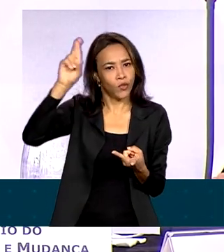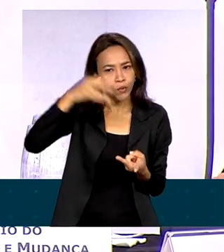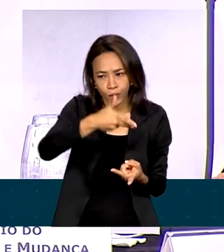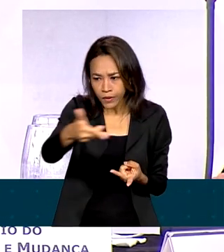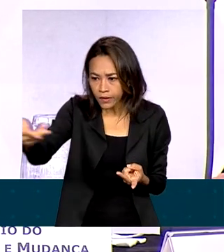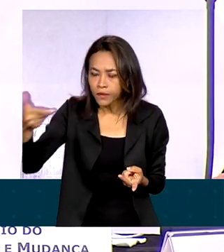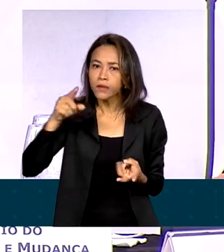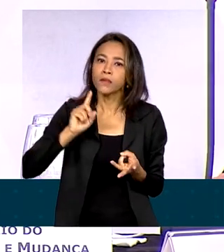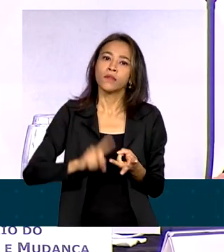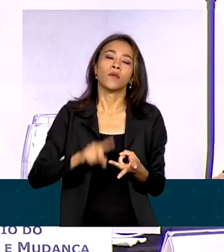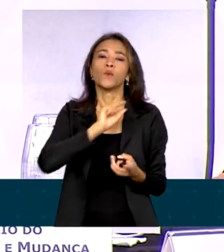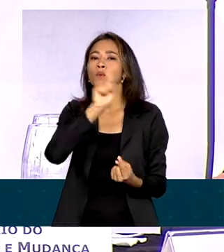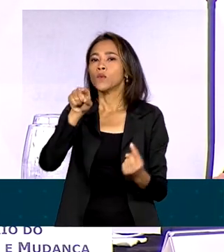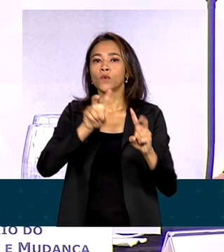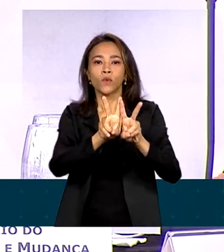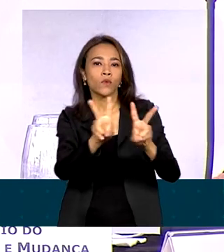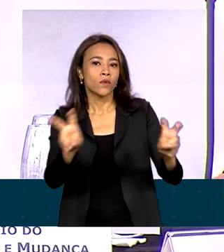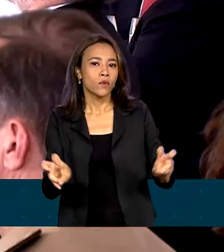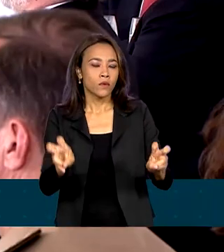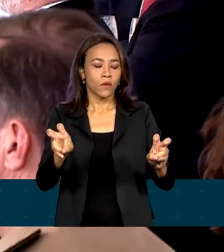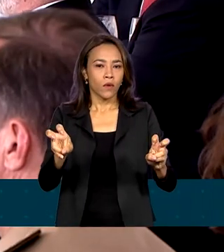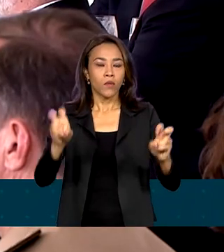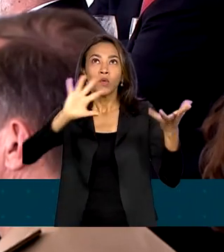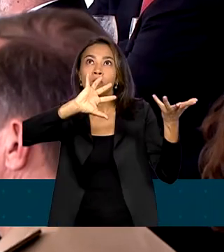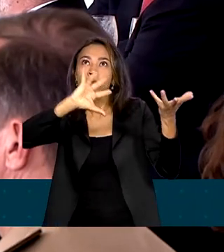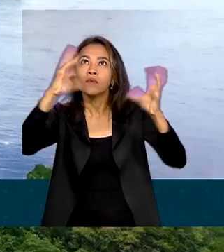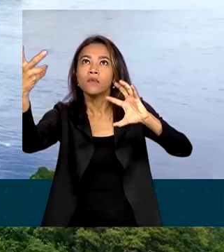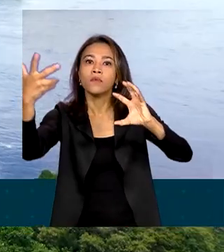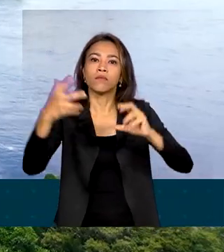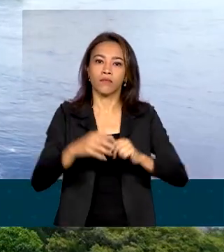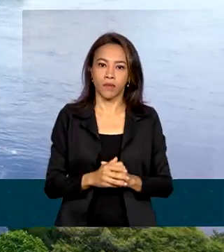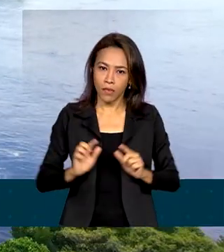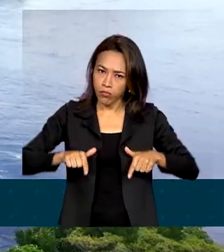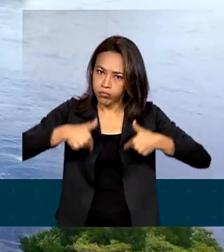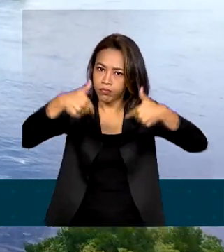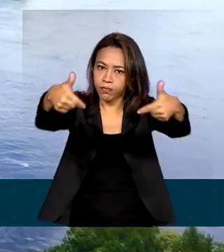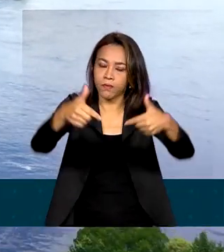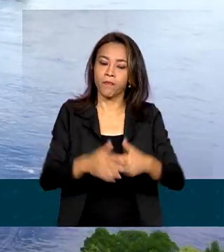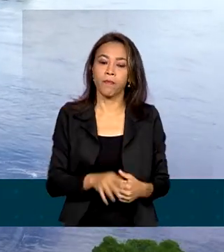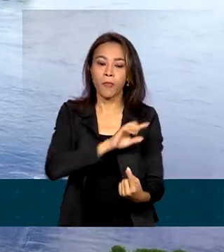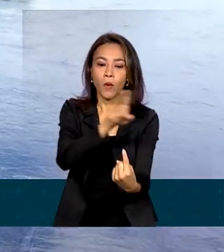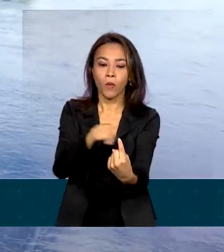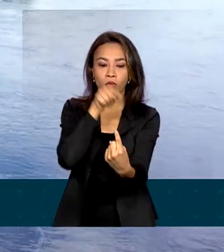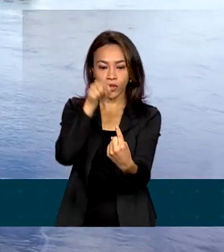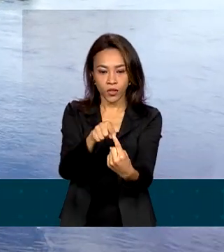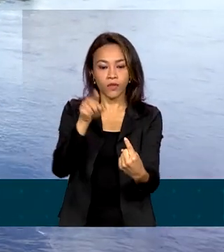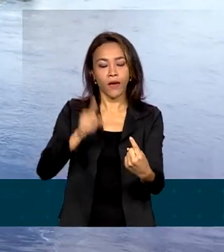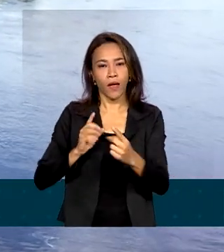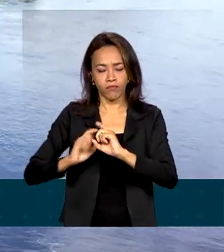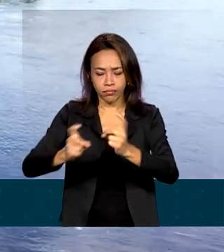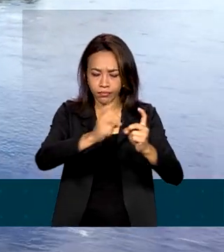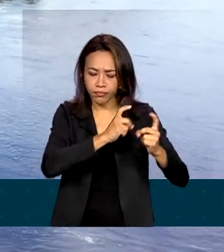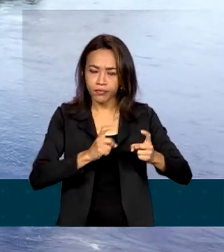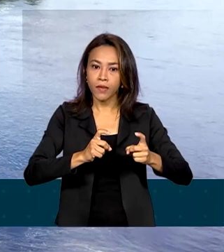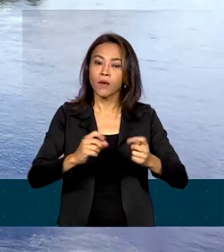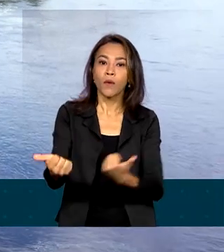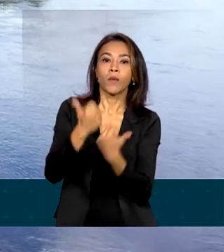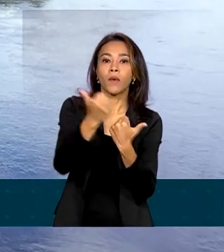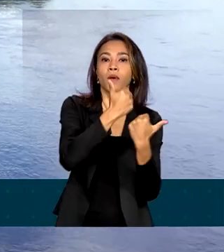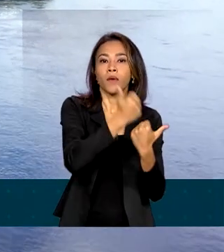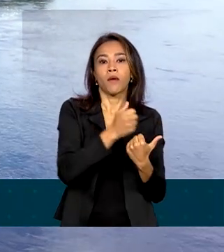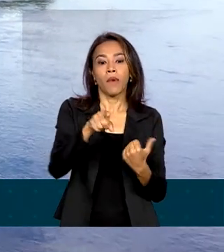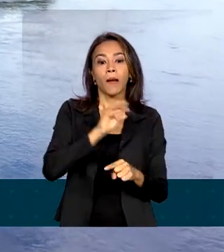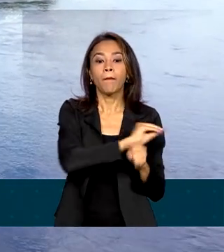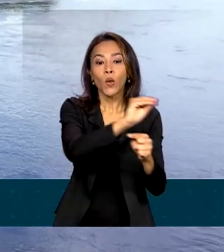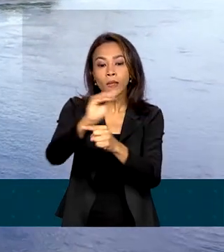para o enfrentamento da mudança climática. O objetivo é ampliar a governança para proteção e uso